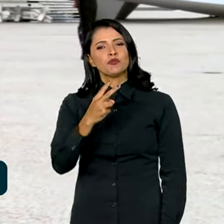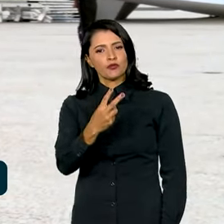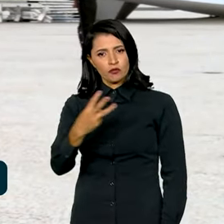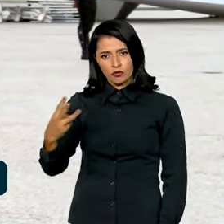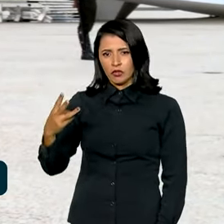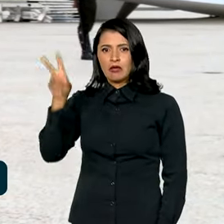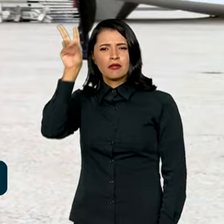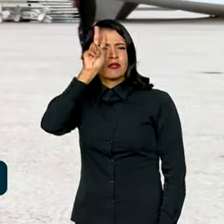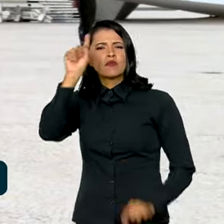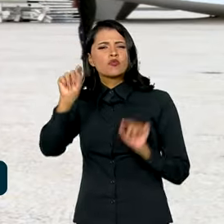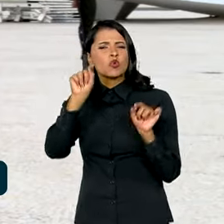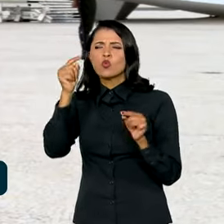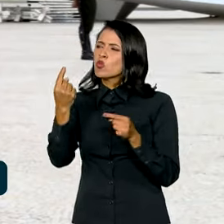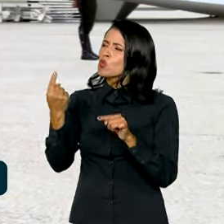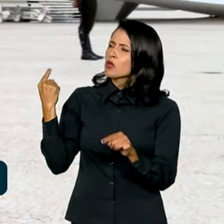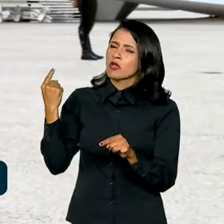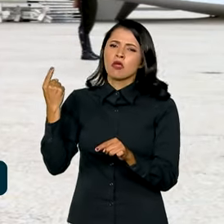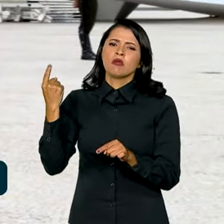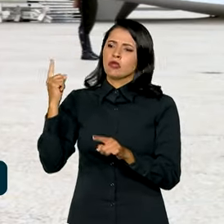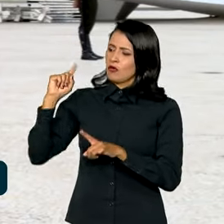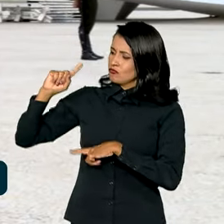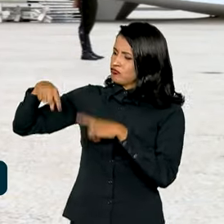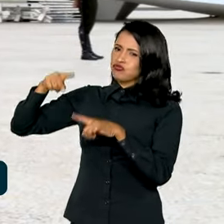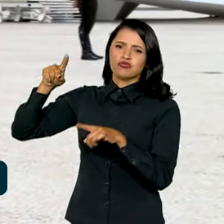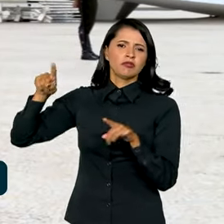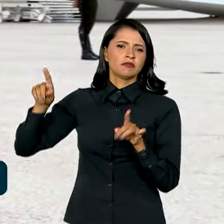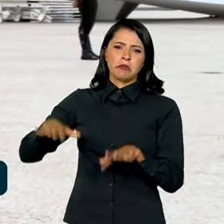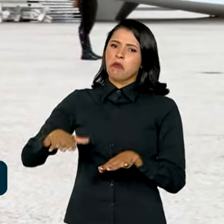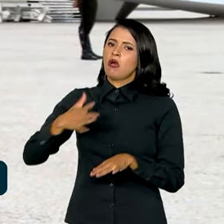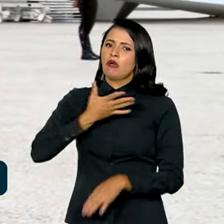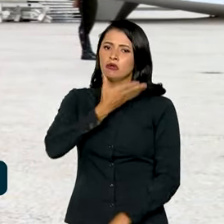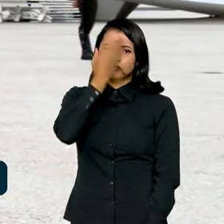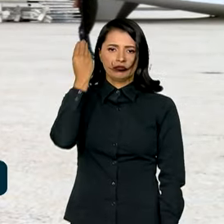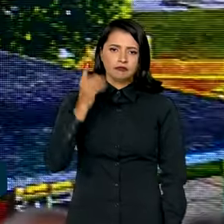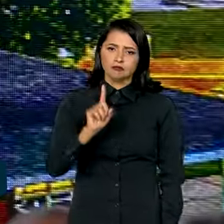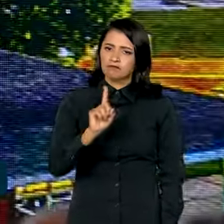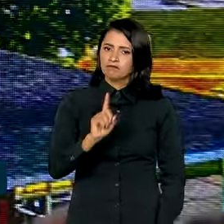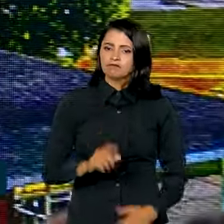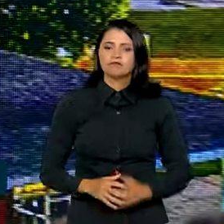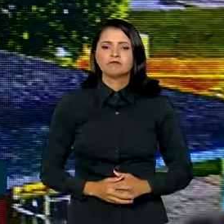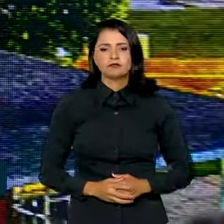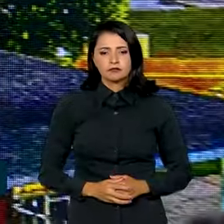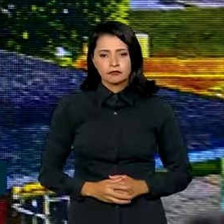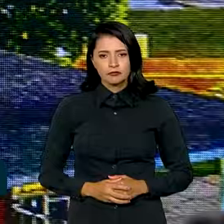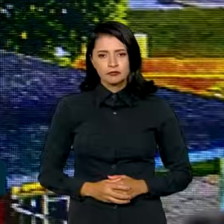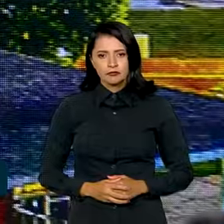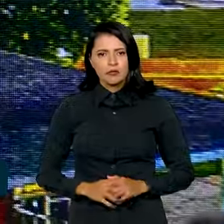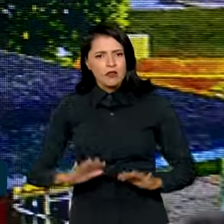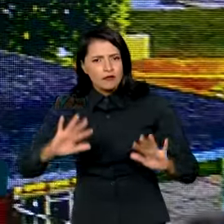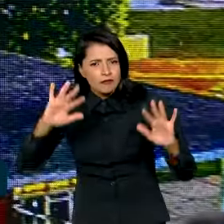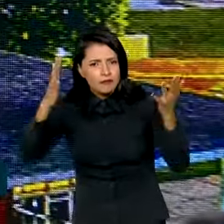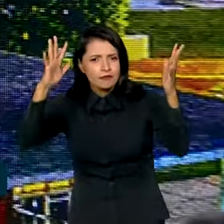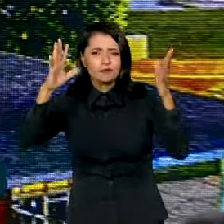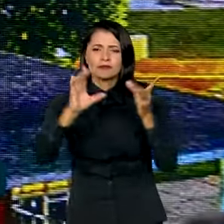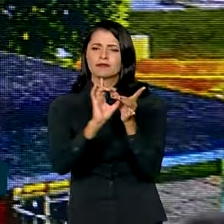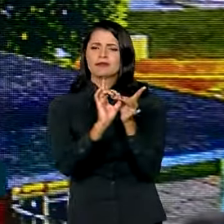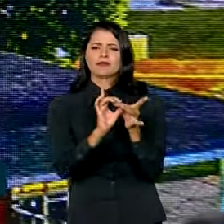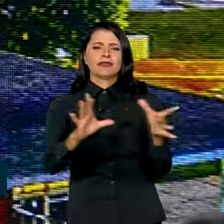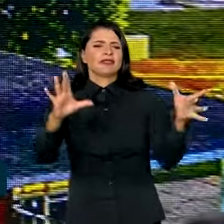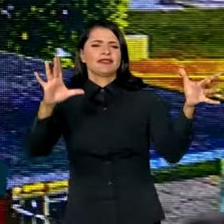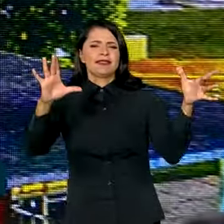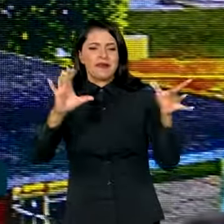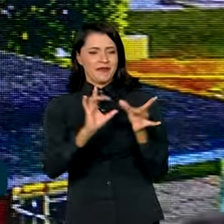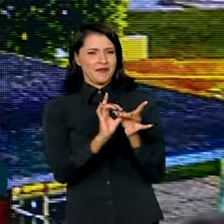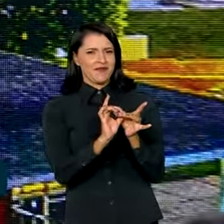resta a lembrança de um momento superado, mas que jamais será esquecido. Viva a democracia e